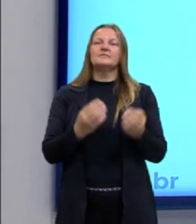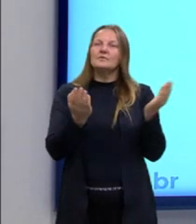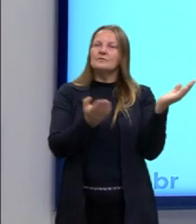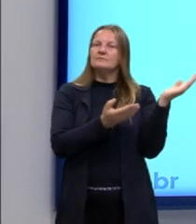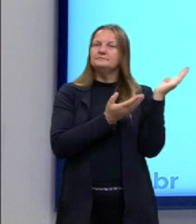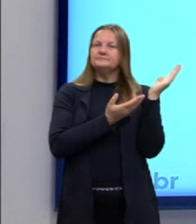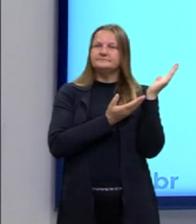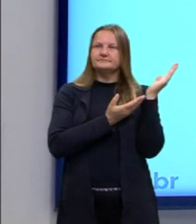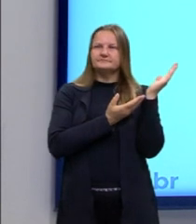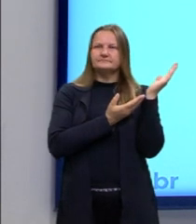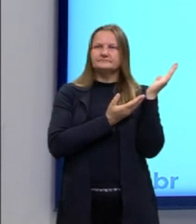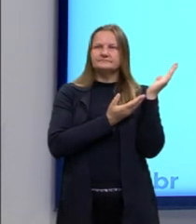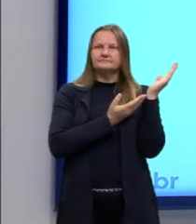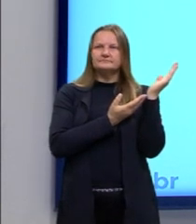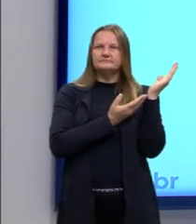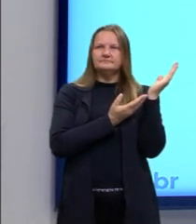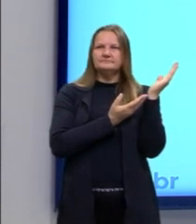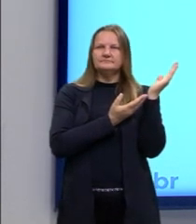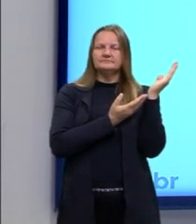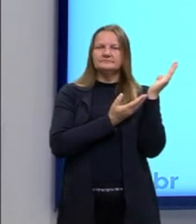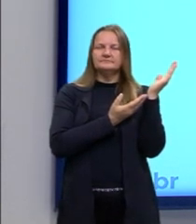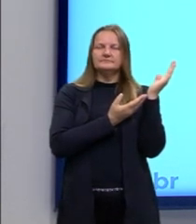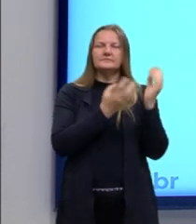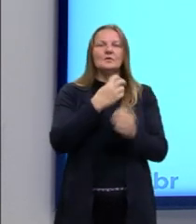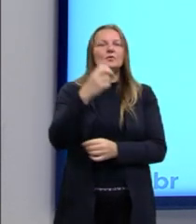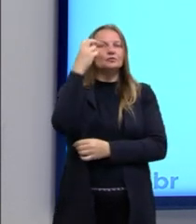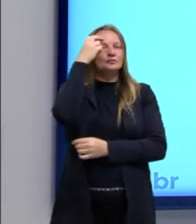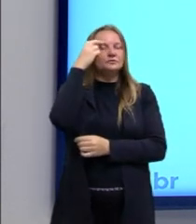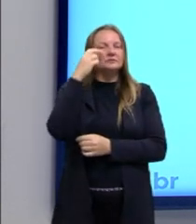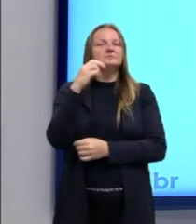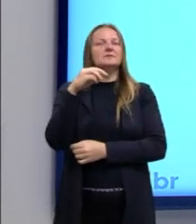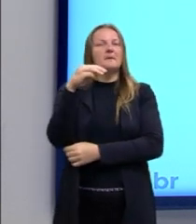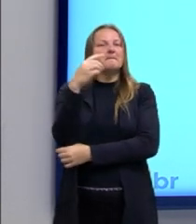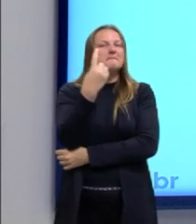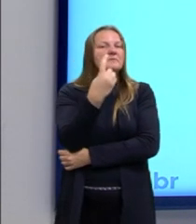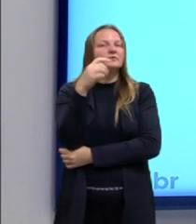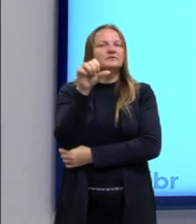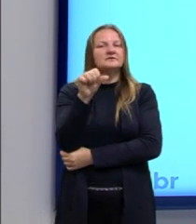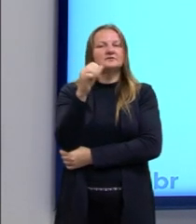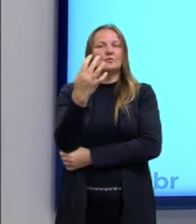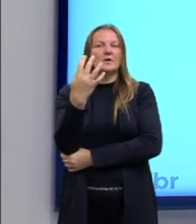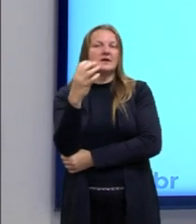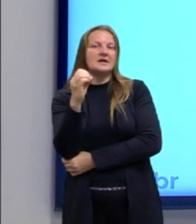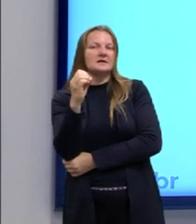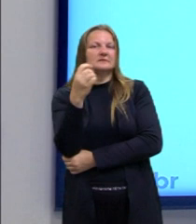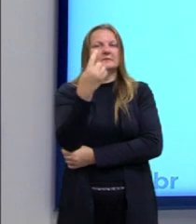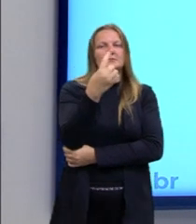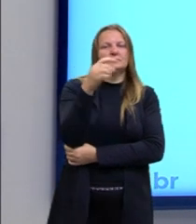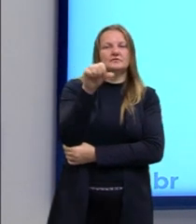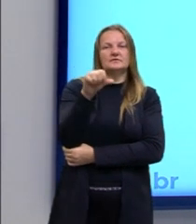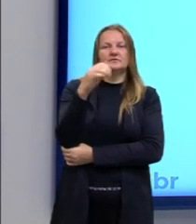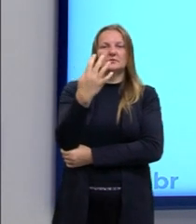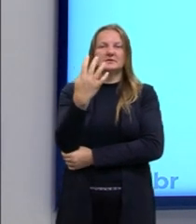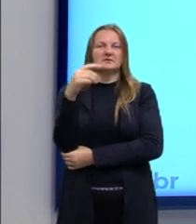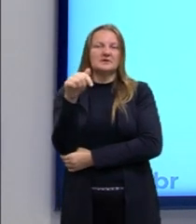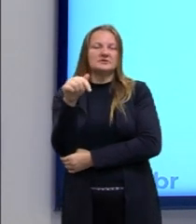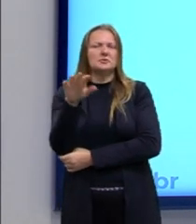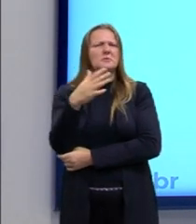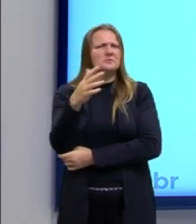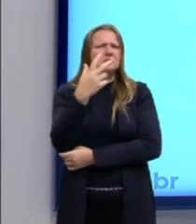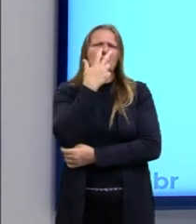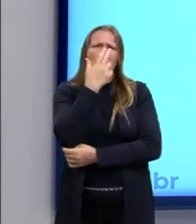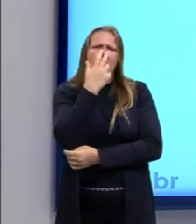o que eu falei, a cultura de massa vai surgir nos anos 40, 47, e se assemelha a produtos industriais. Essa é a